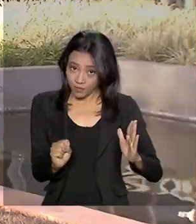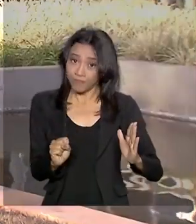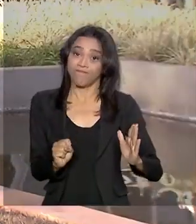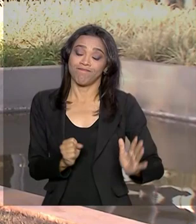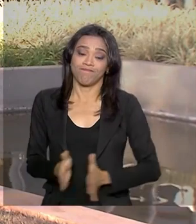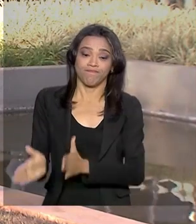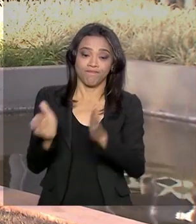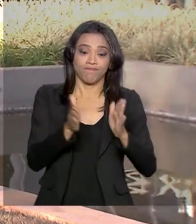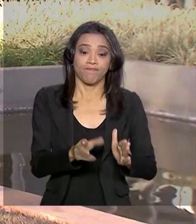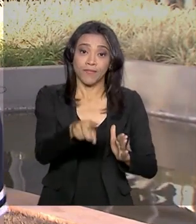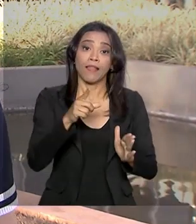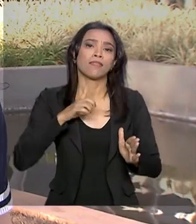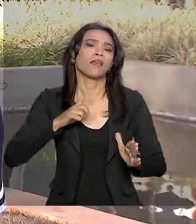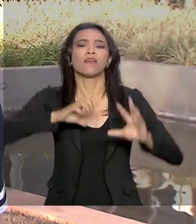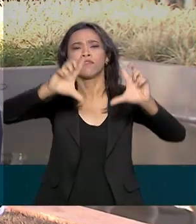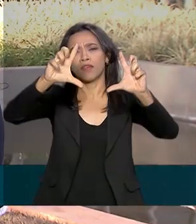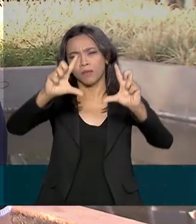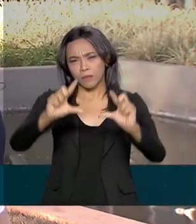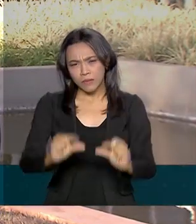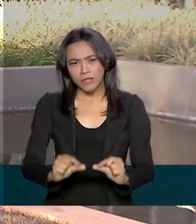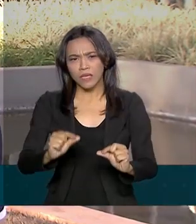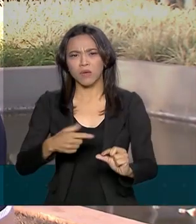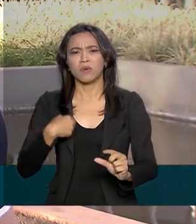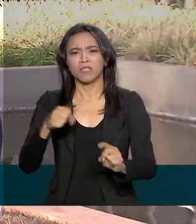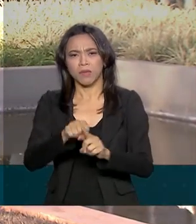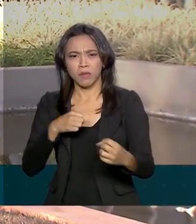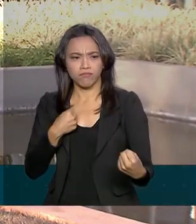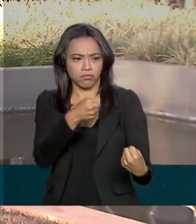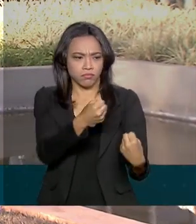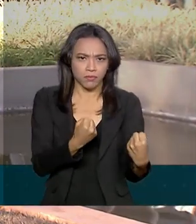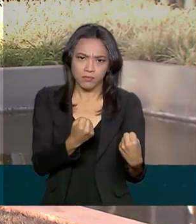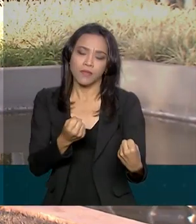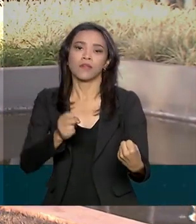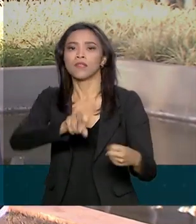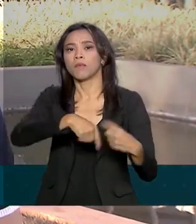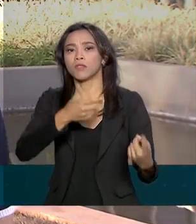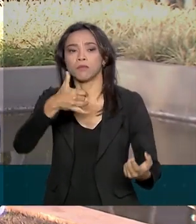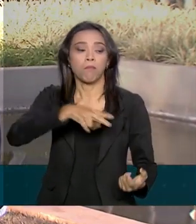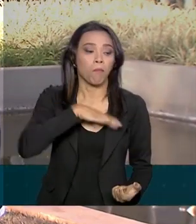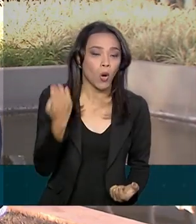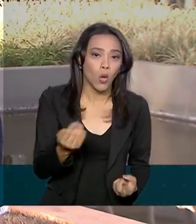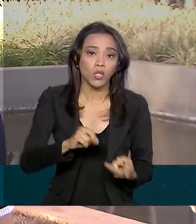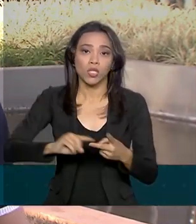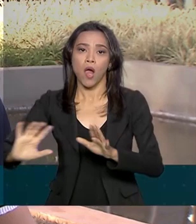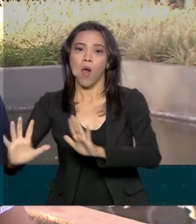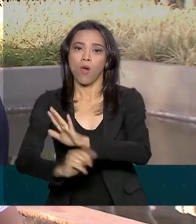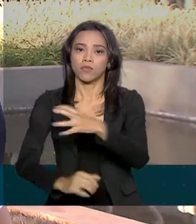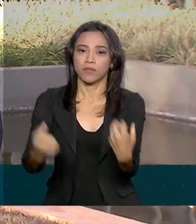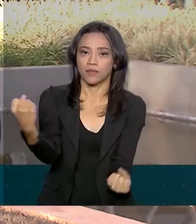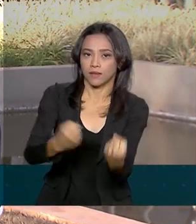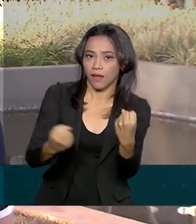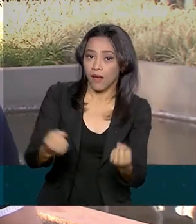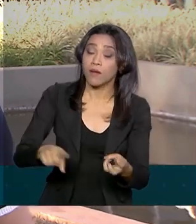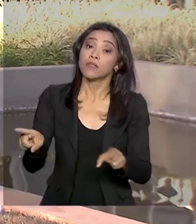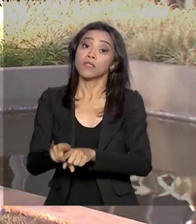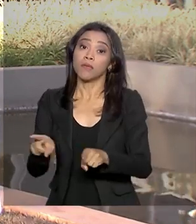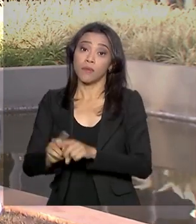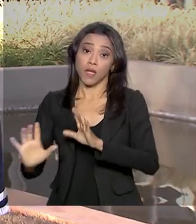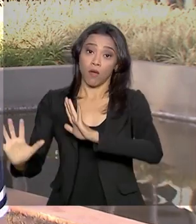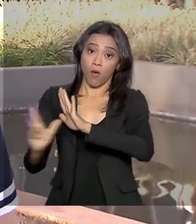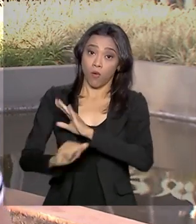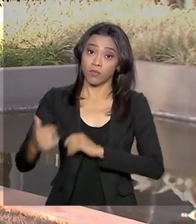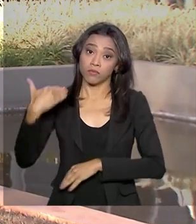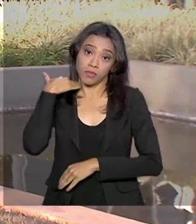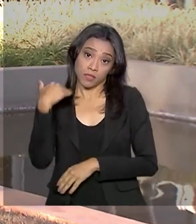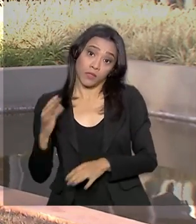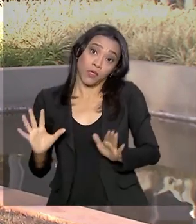Houve queda ainda em relação aos crimes de lesão corporal seguida de morte, furto de veículos, roubo a instituições financeiras